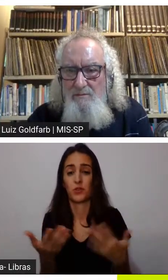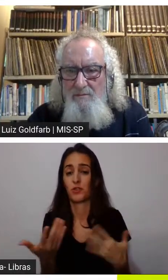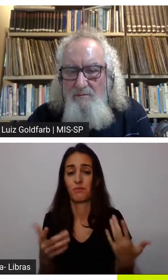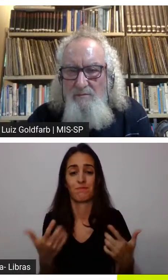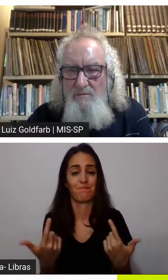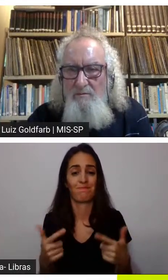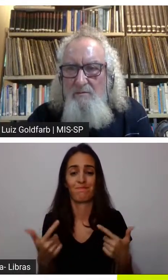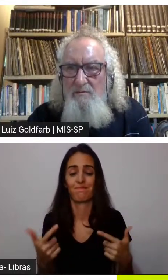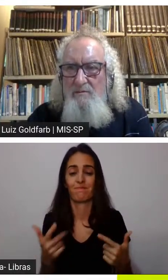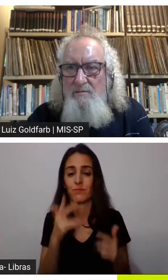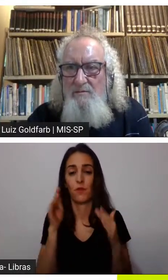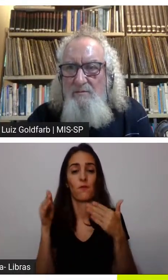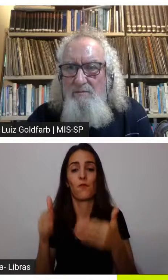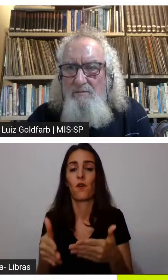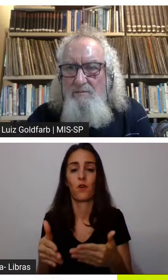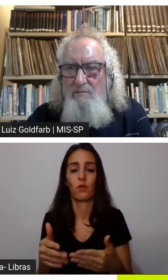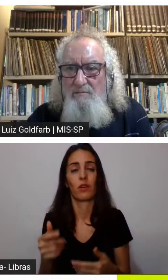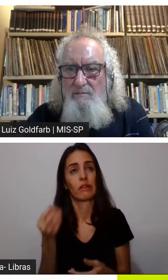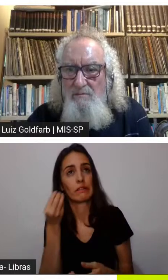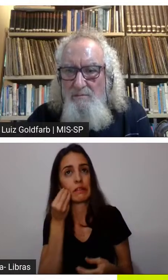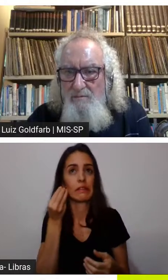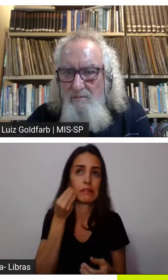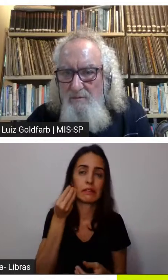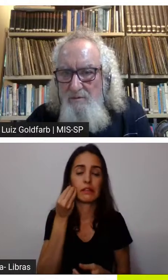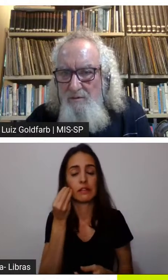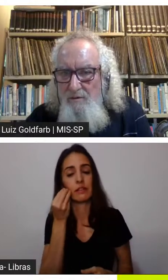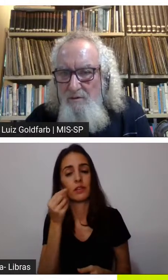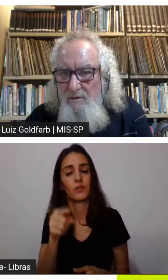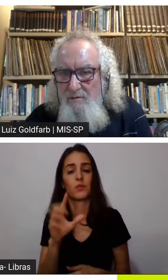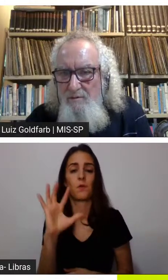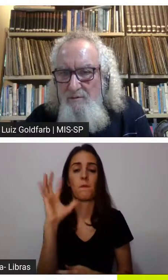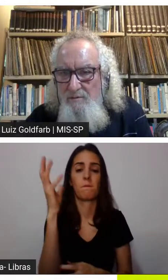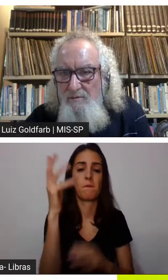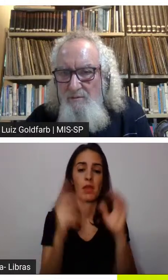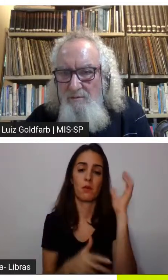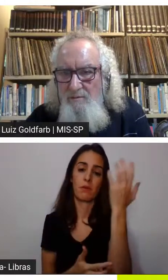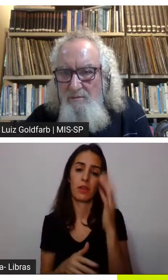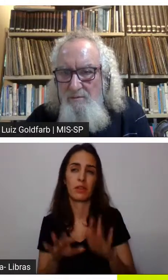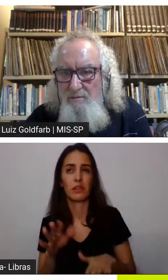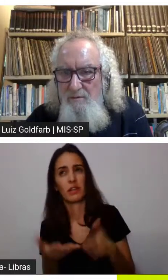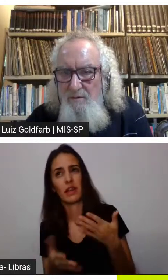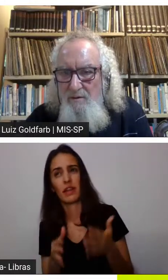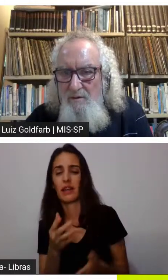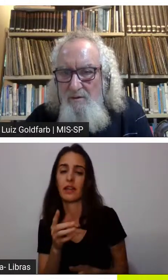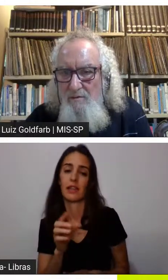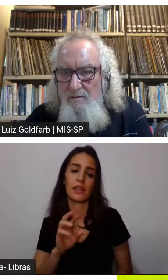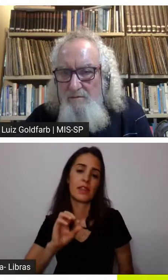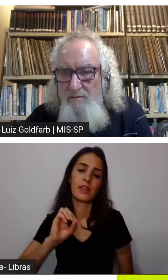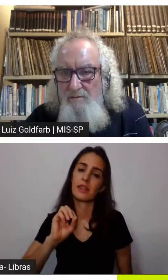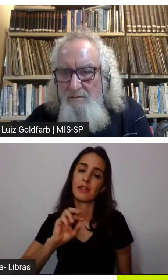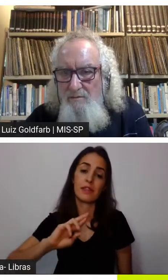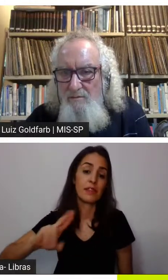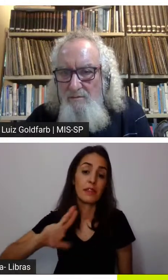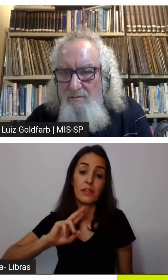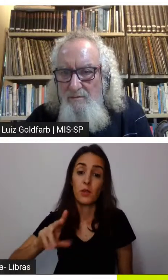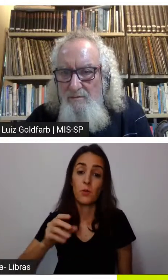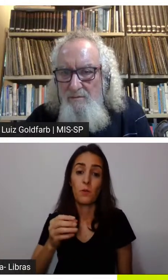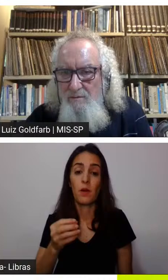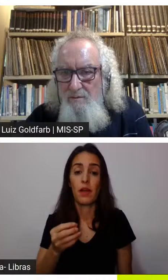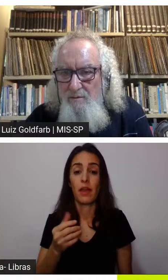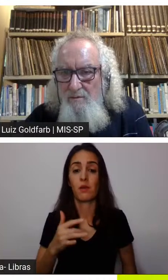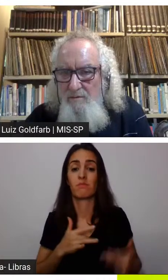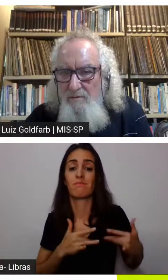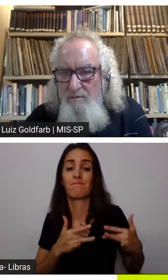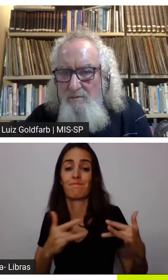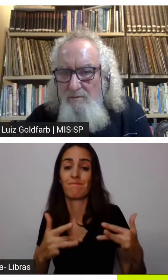tangenciando né a gente está tangenciando ele assim ele é quase uma boa ação gente não é uma boa ação né é uma questão